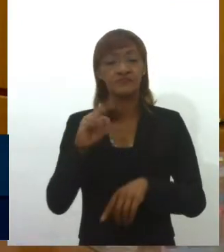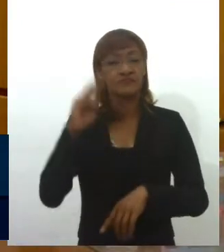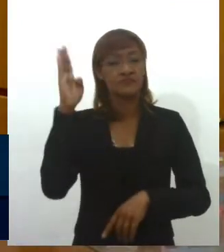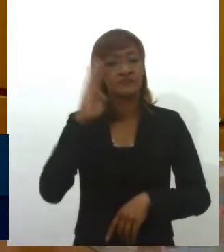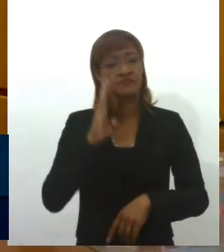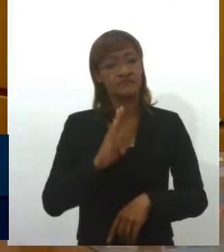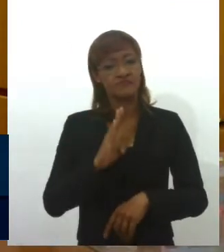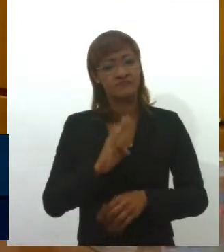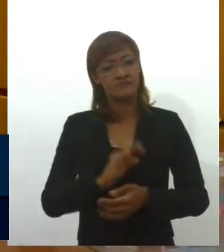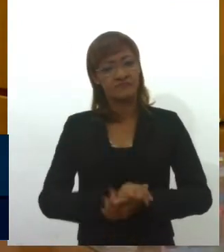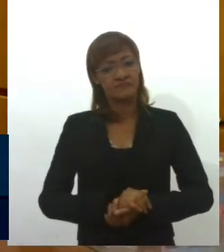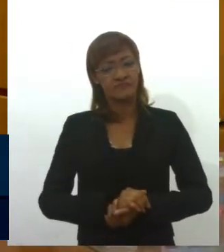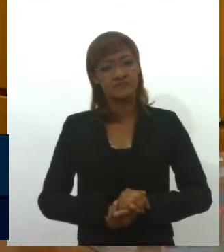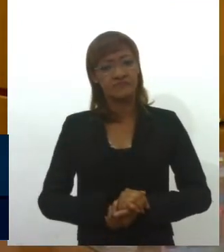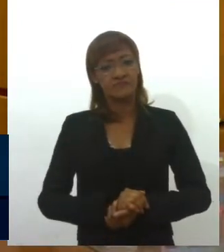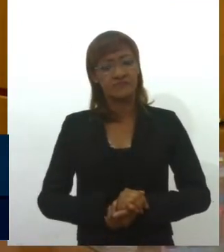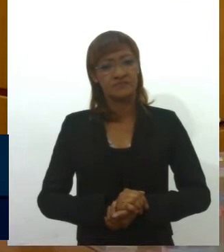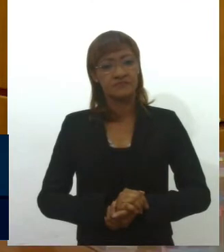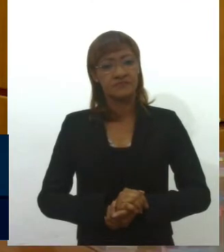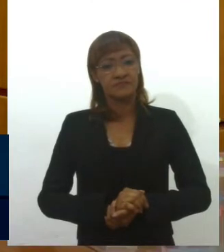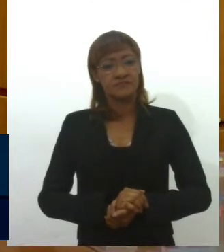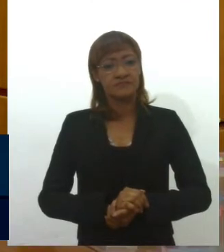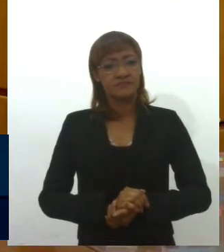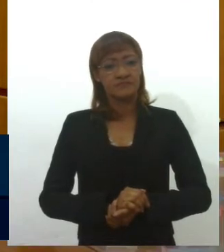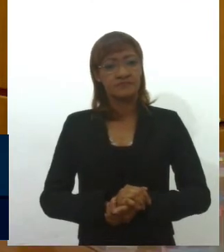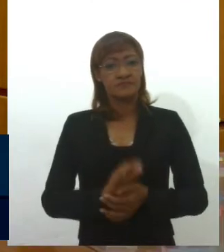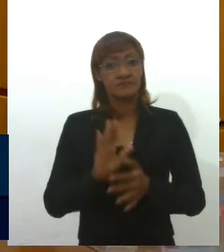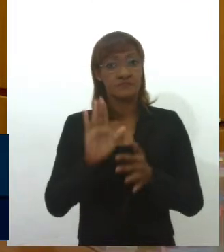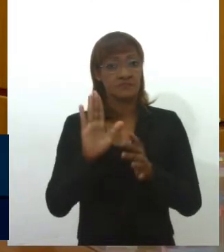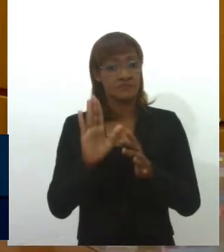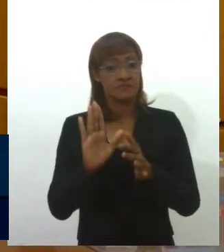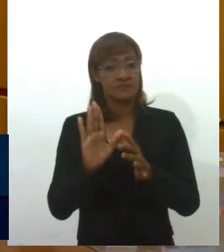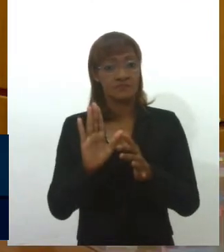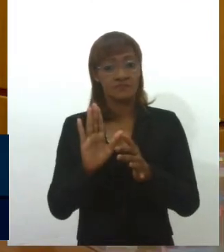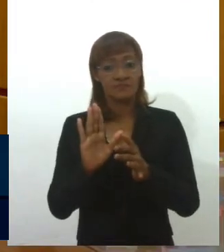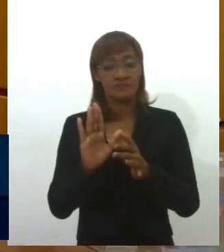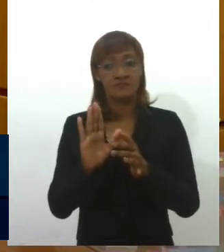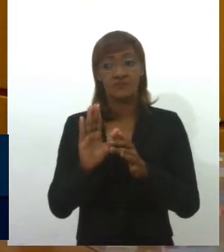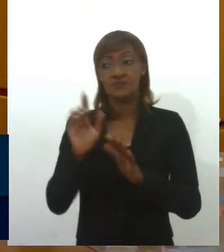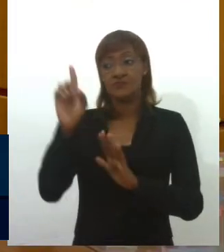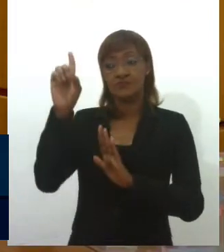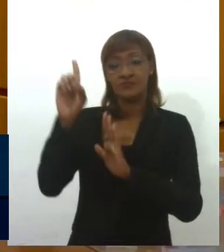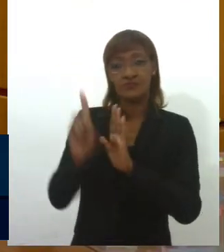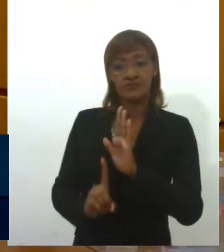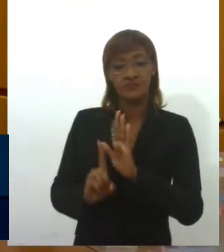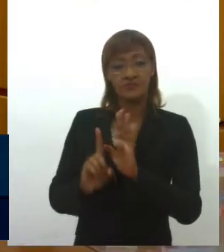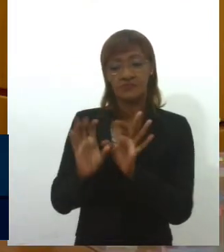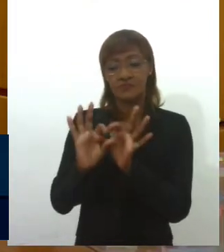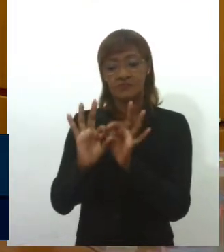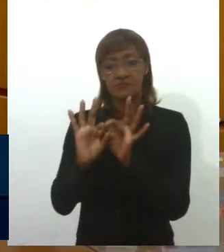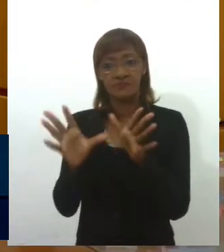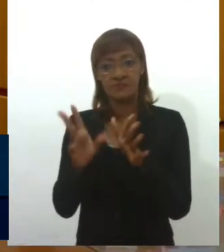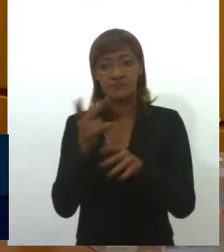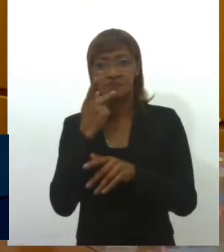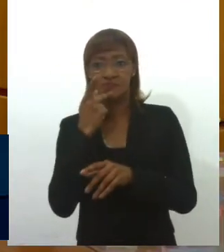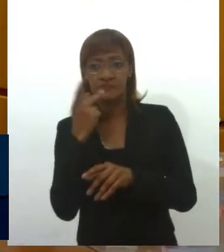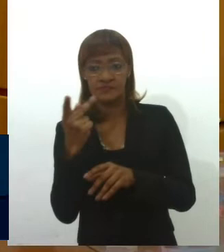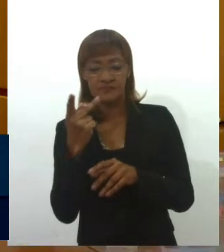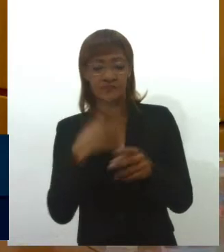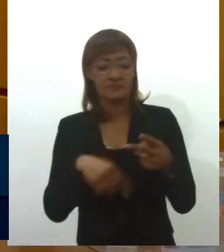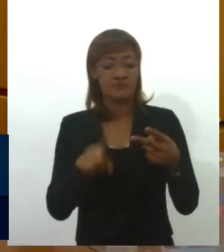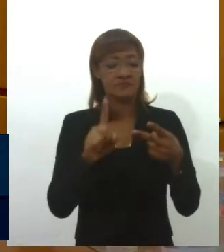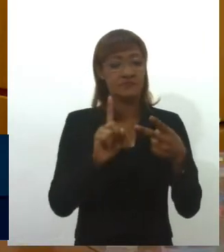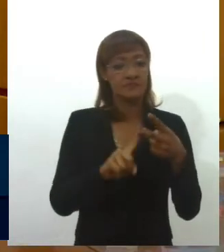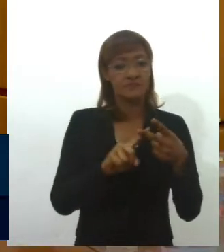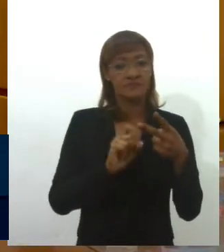uma questão que é a garantia da liberdade de expressão, por um lado, e a possibilidade